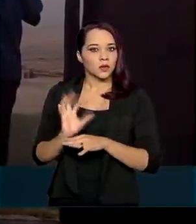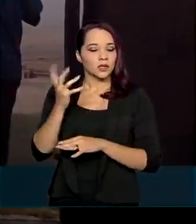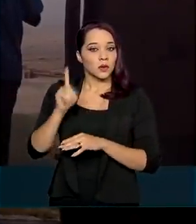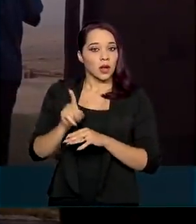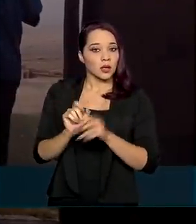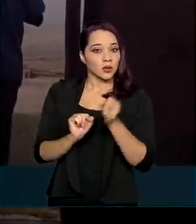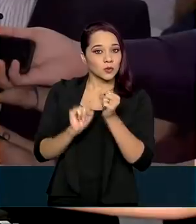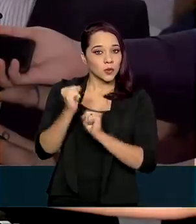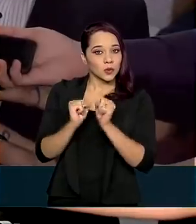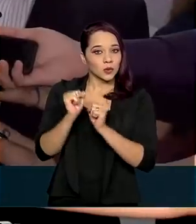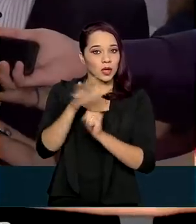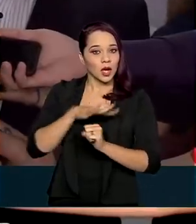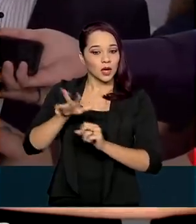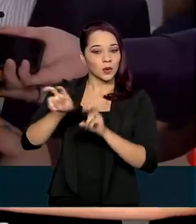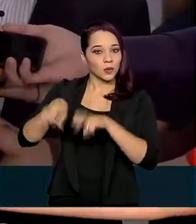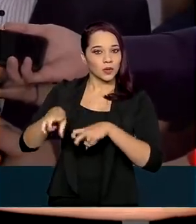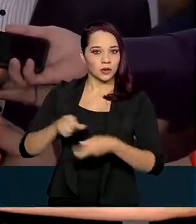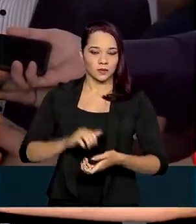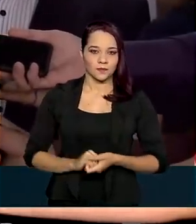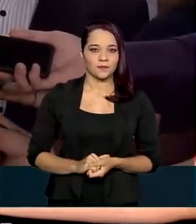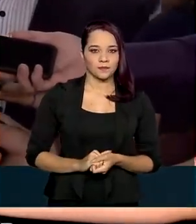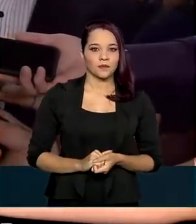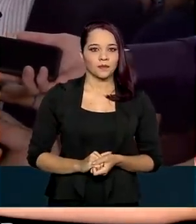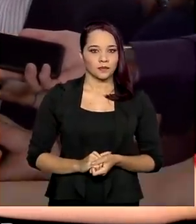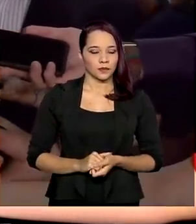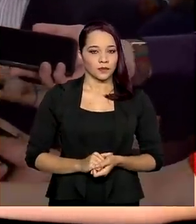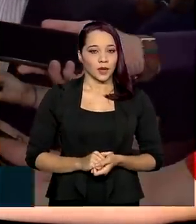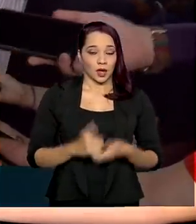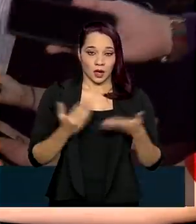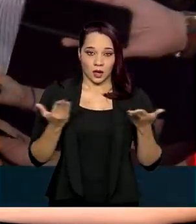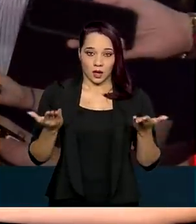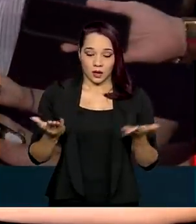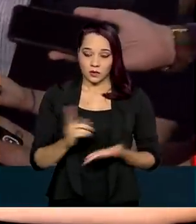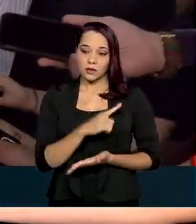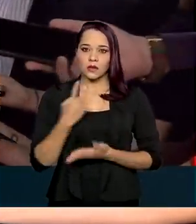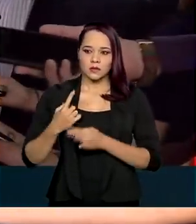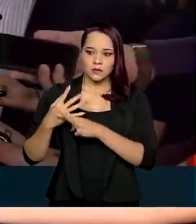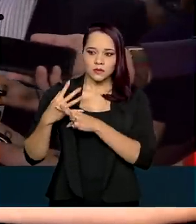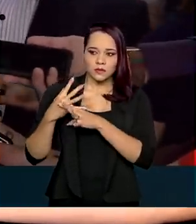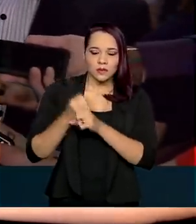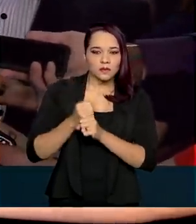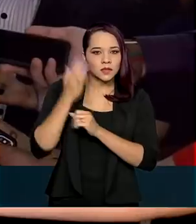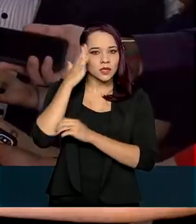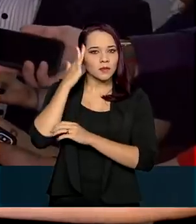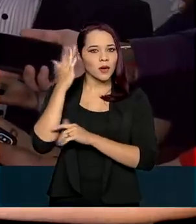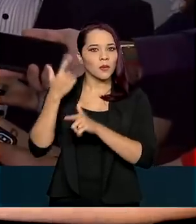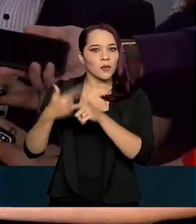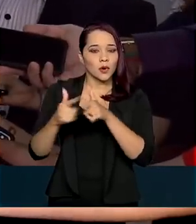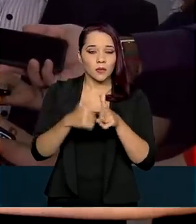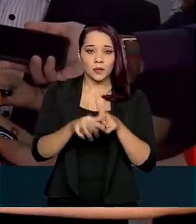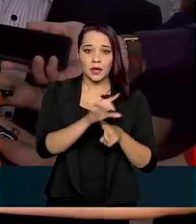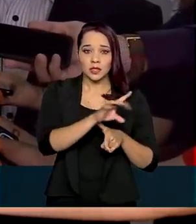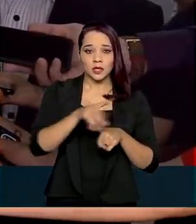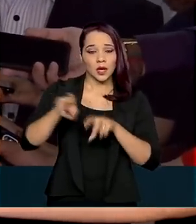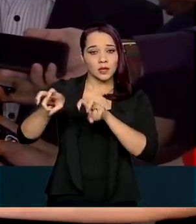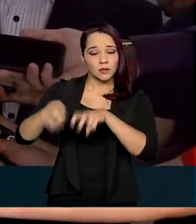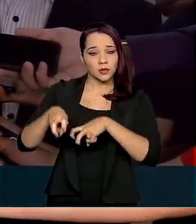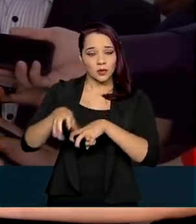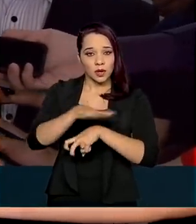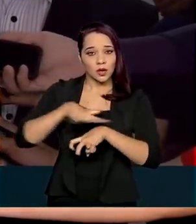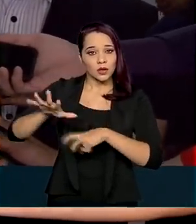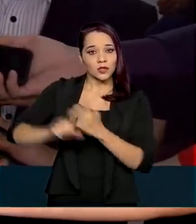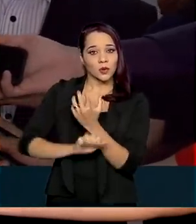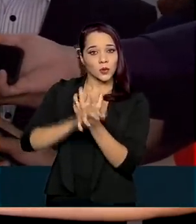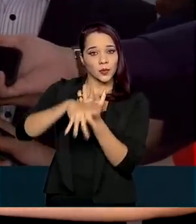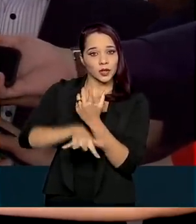produtores rurais. Estamos fazendo um levantamento com os problemas dos produtores, não só do Pantanal.